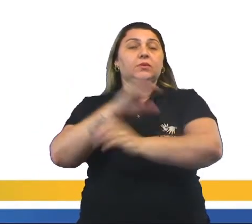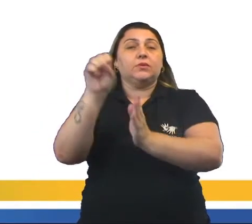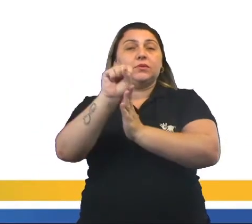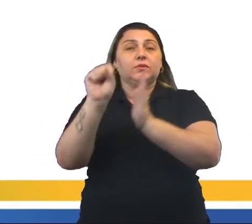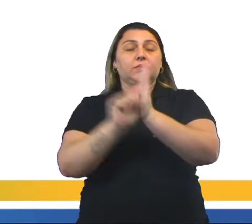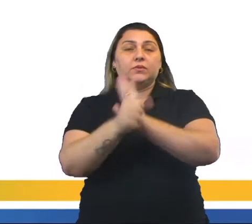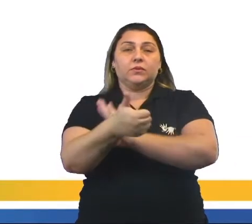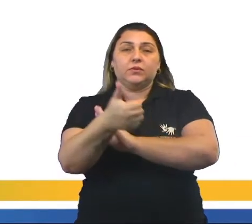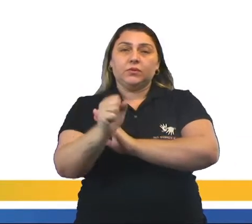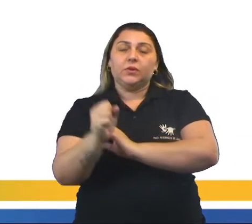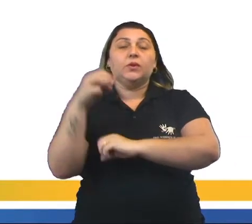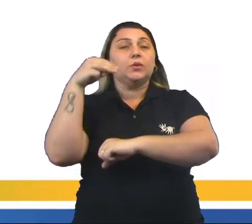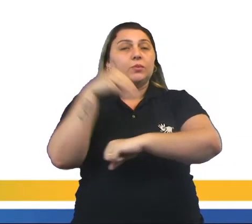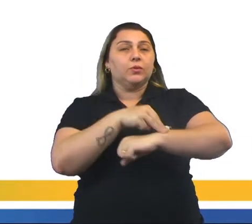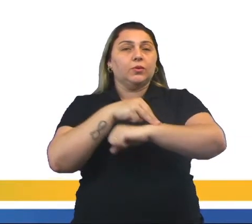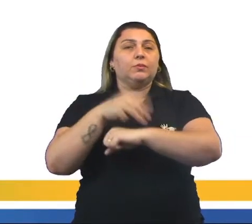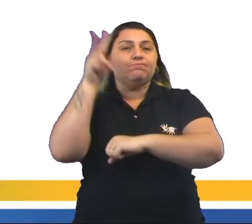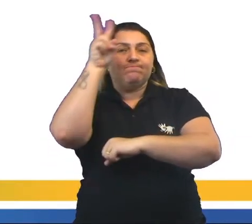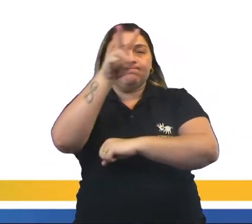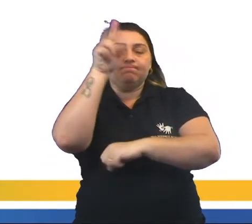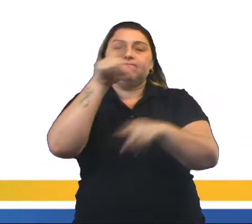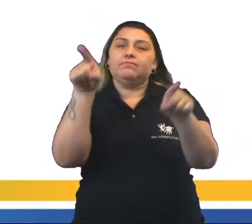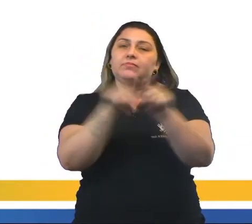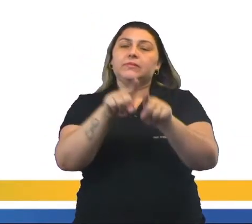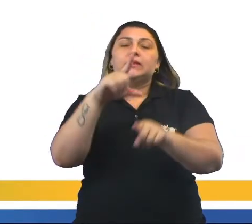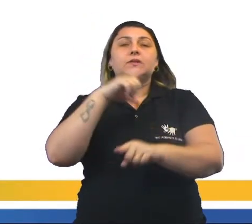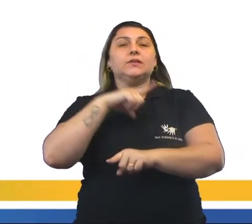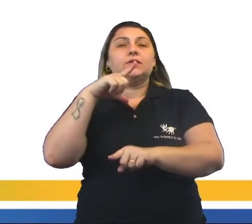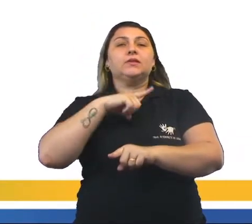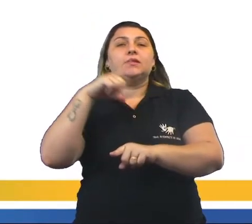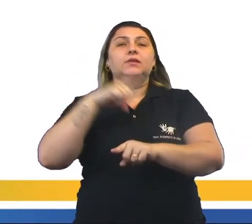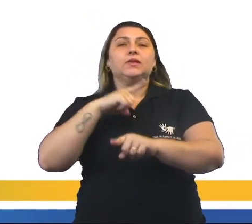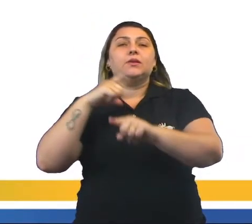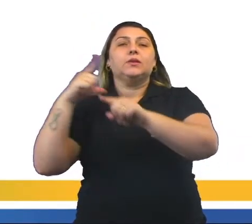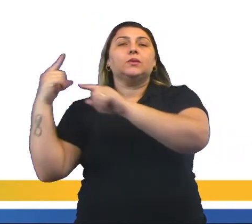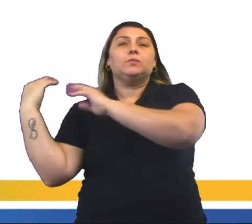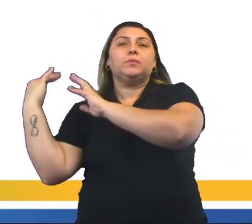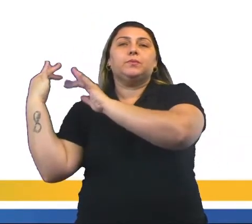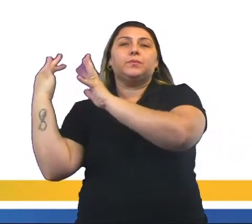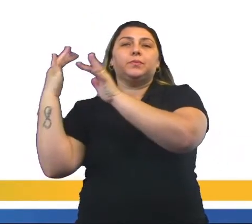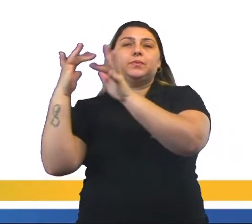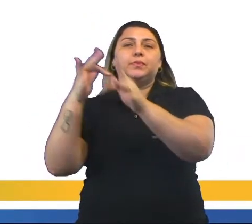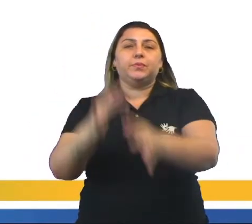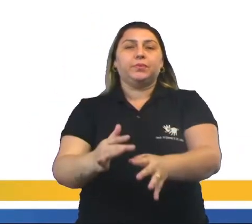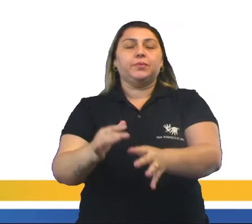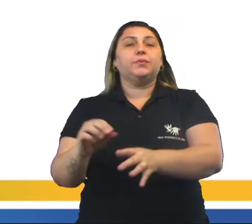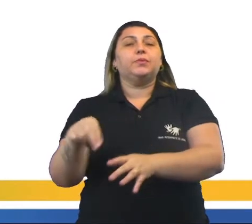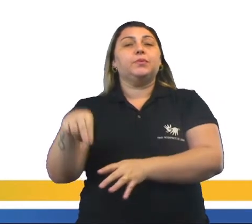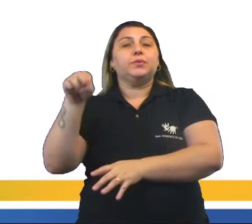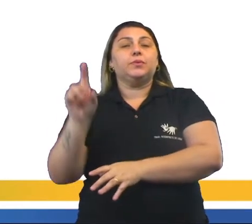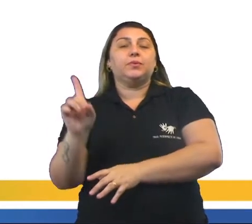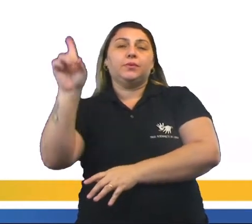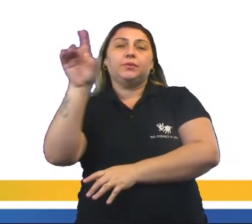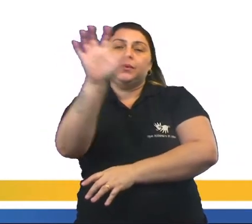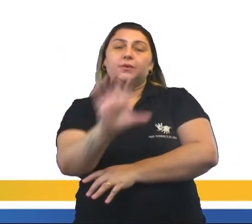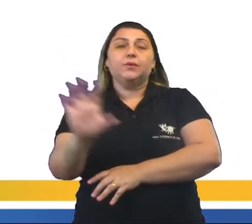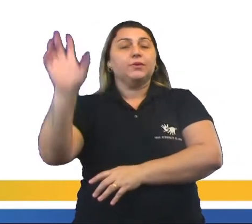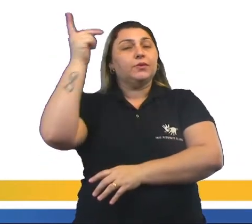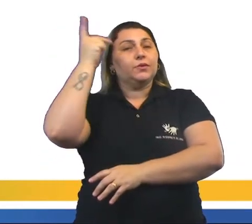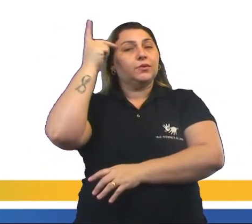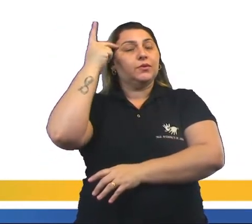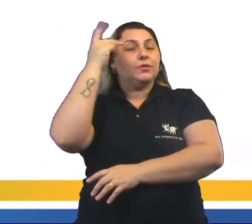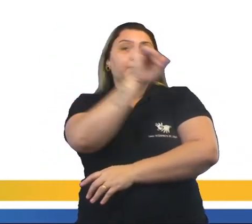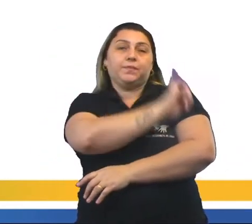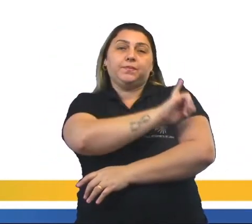XVIII, outro momento histórico, houve um grande fluxo migratório do nordeste das regiões de São Paulo e